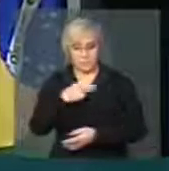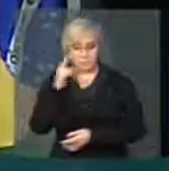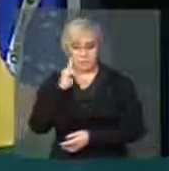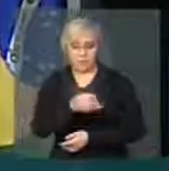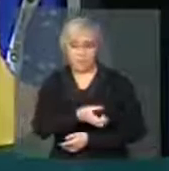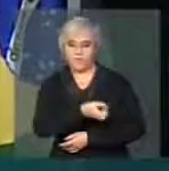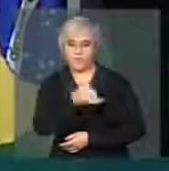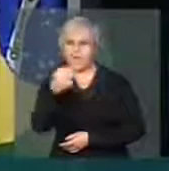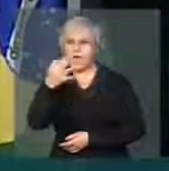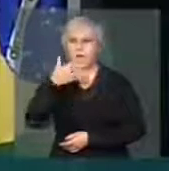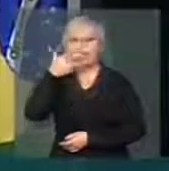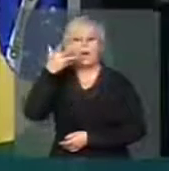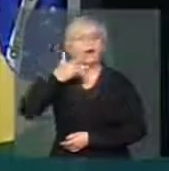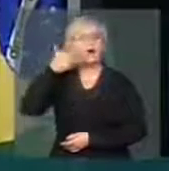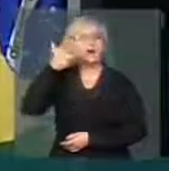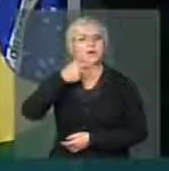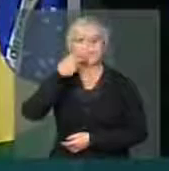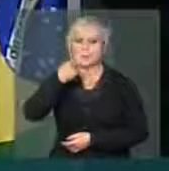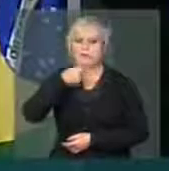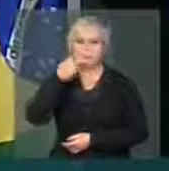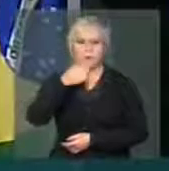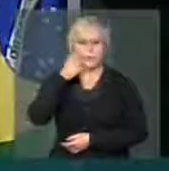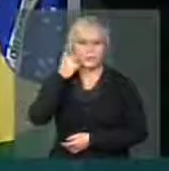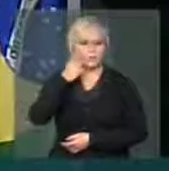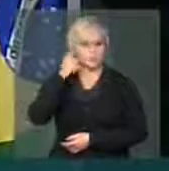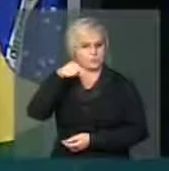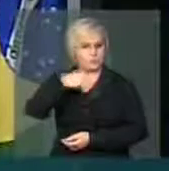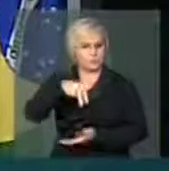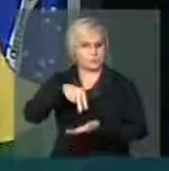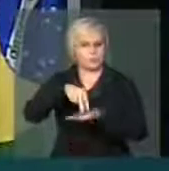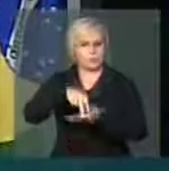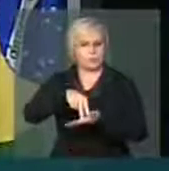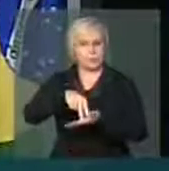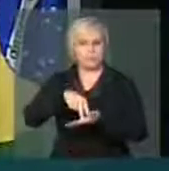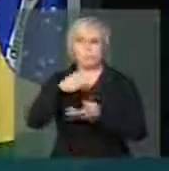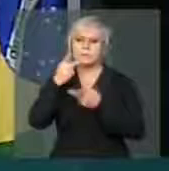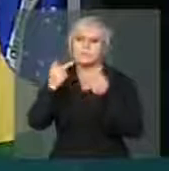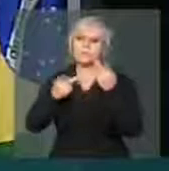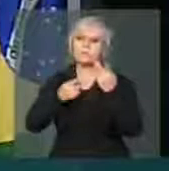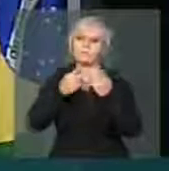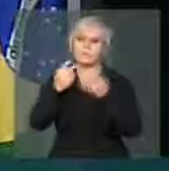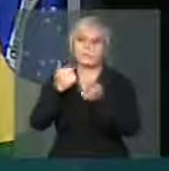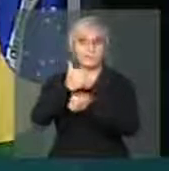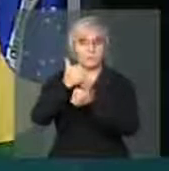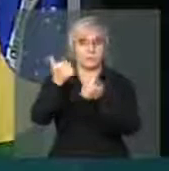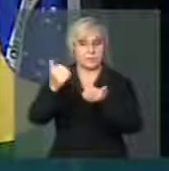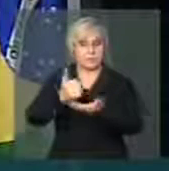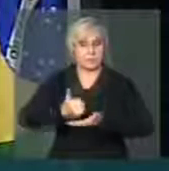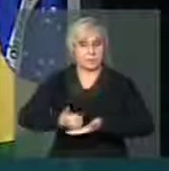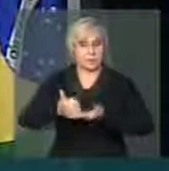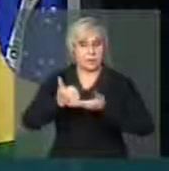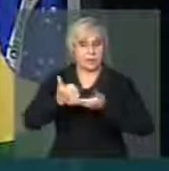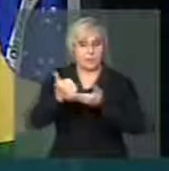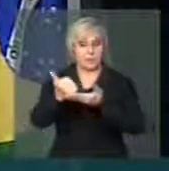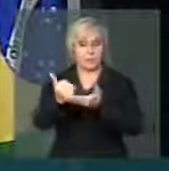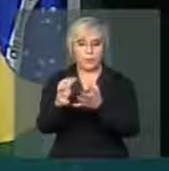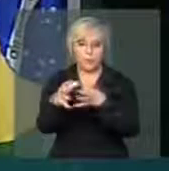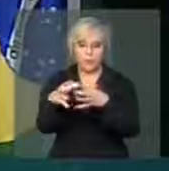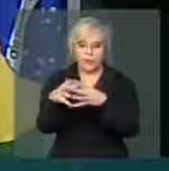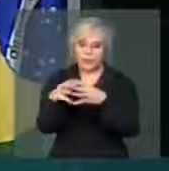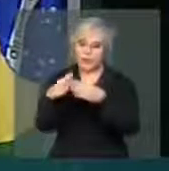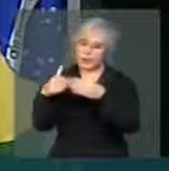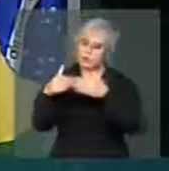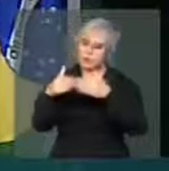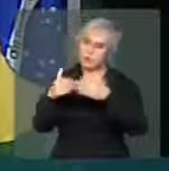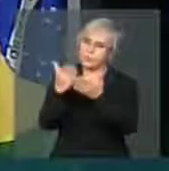Subir a essa tribuna Para dar apoio A essa justa